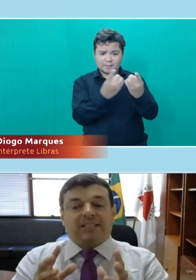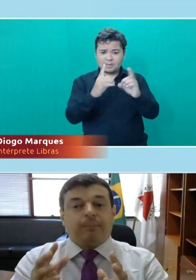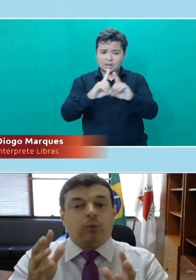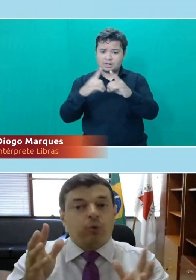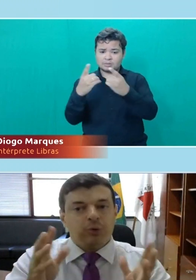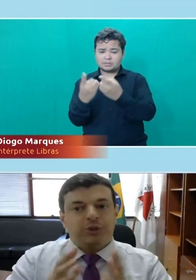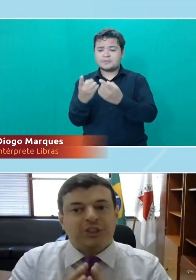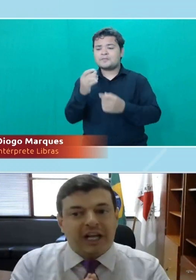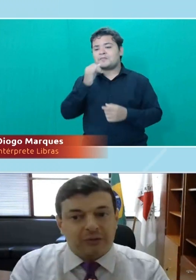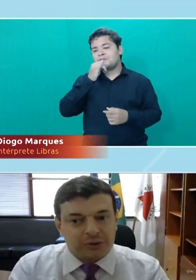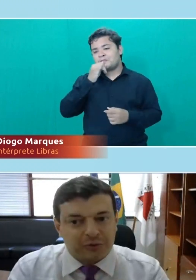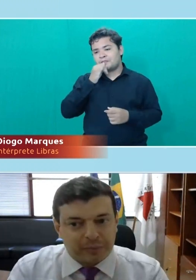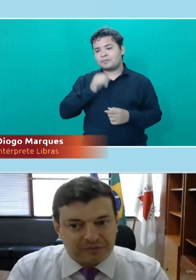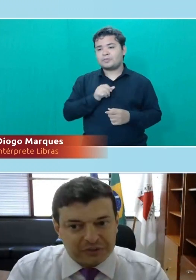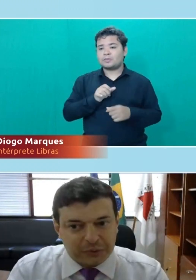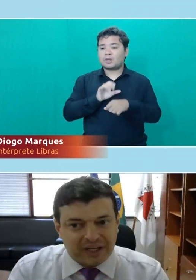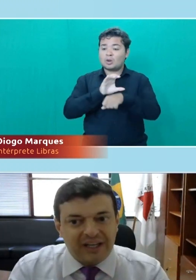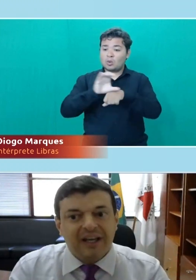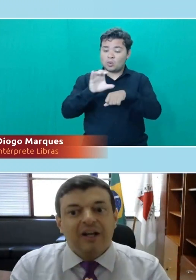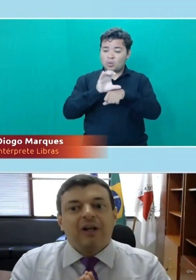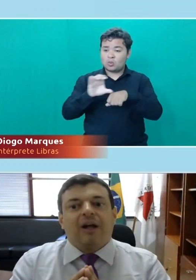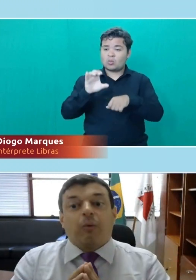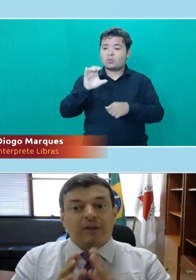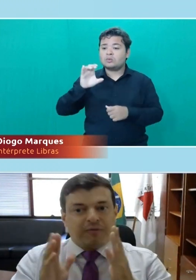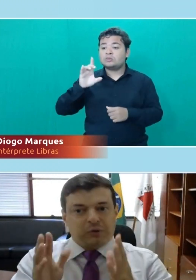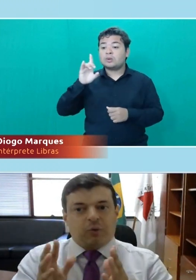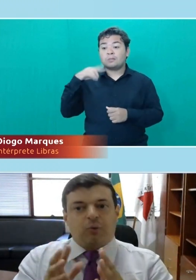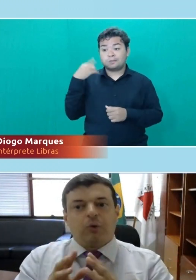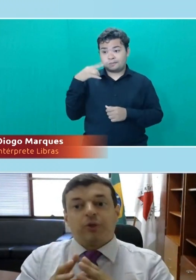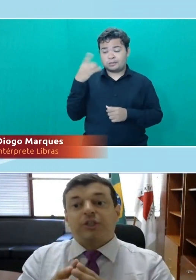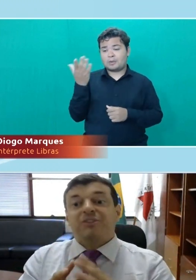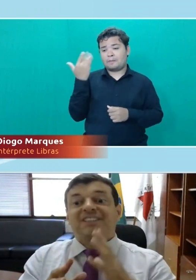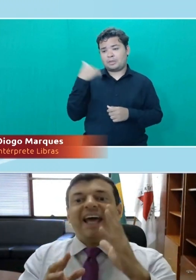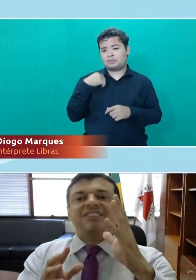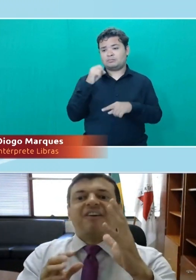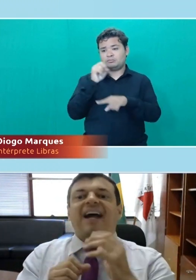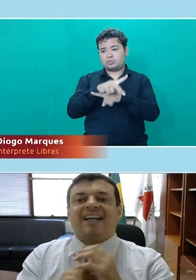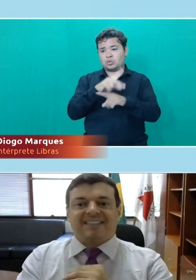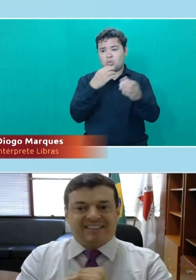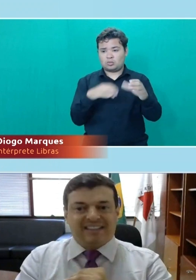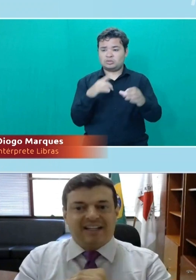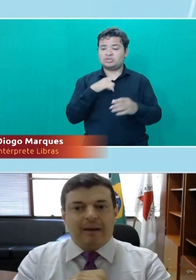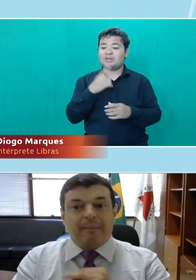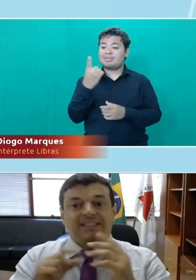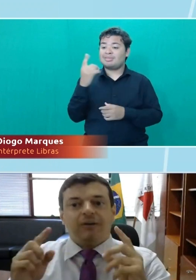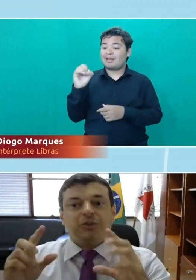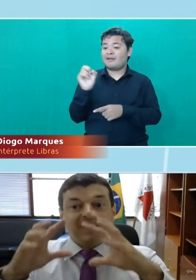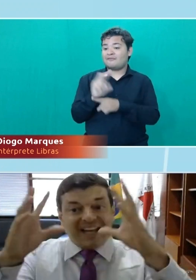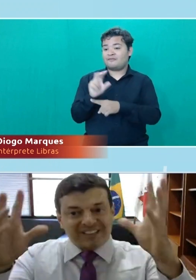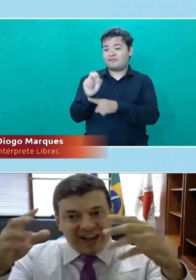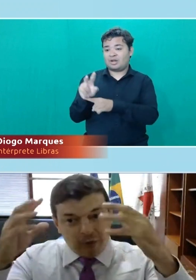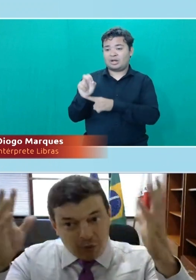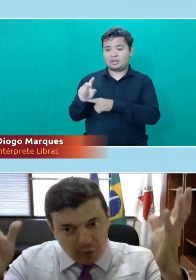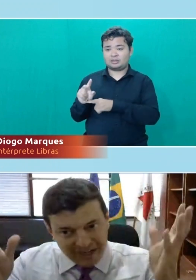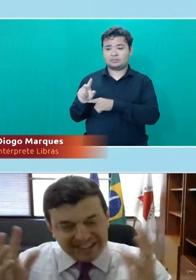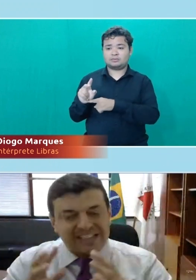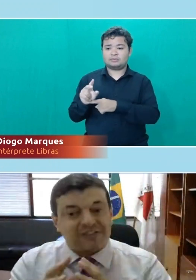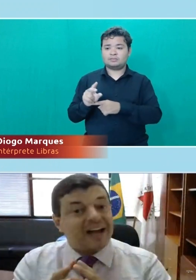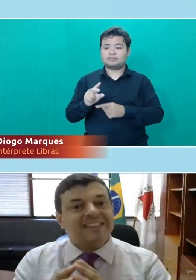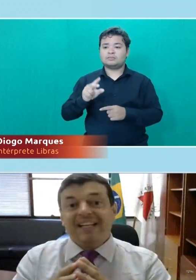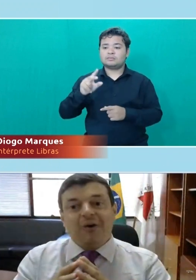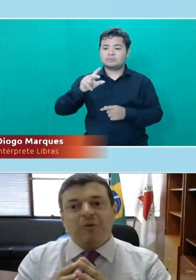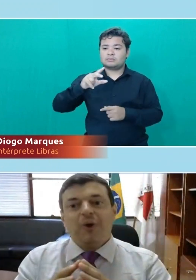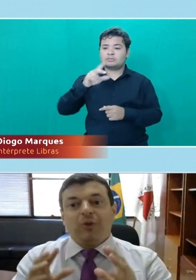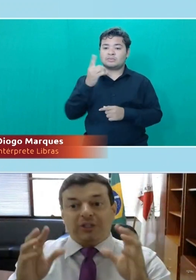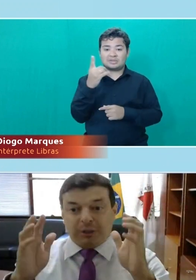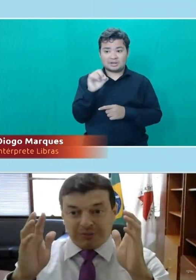para... Por exemplo, no curso de Direito, onde eu fui professor aí, quando eu fiz o concurso, nós tínhamos 10 vagas. Mas eu concorri em